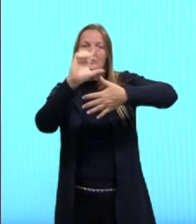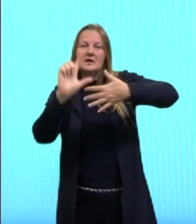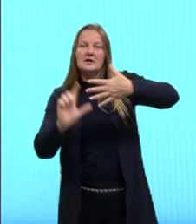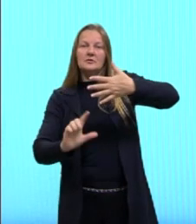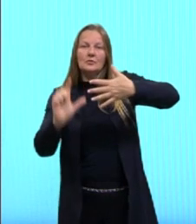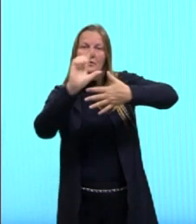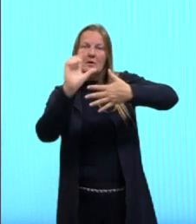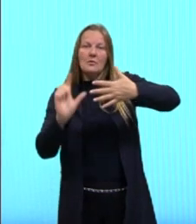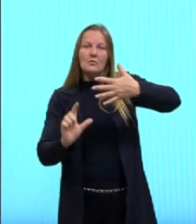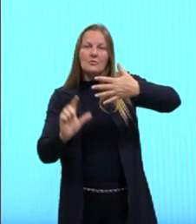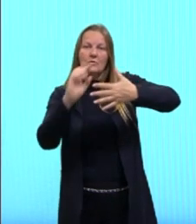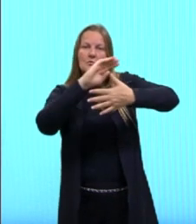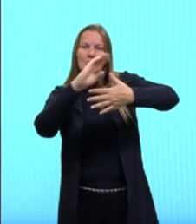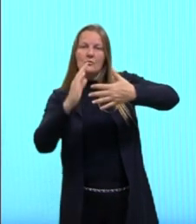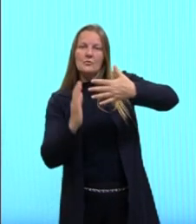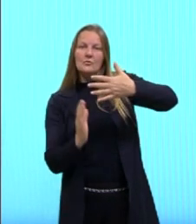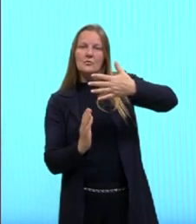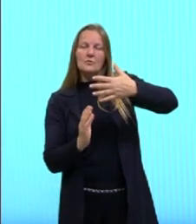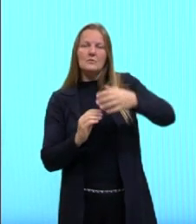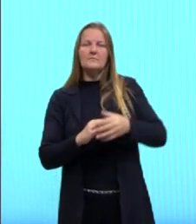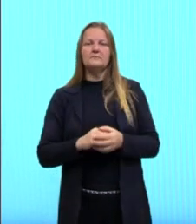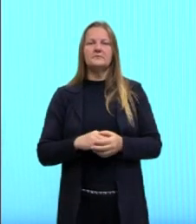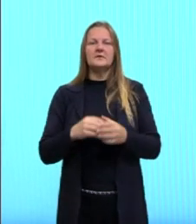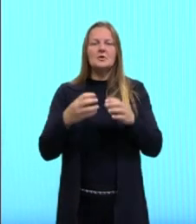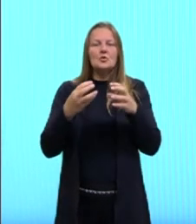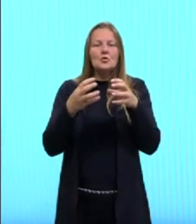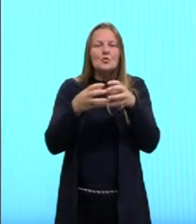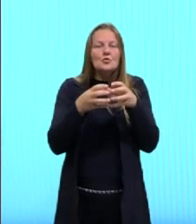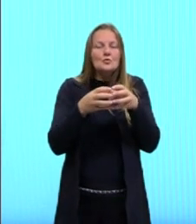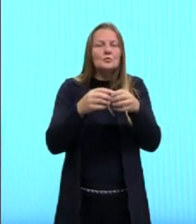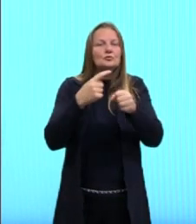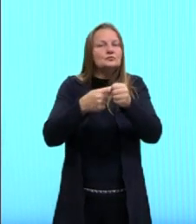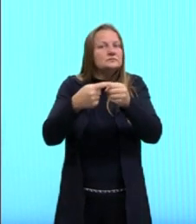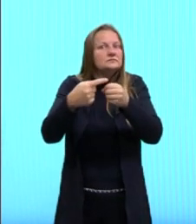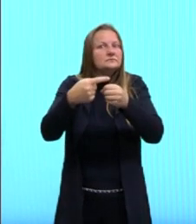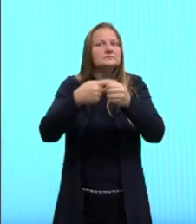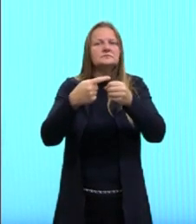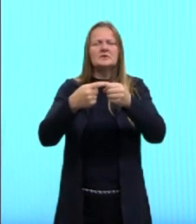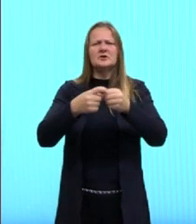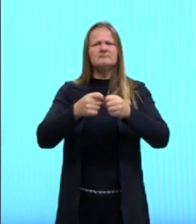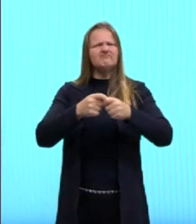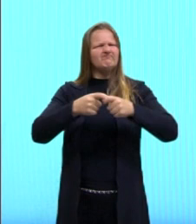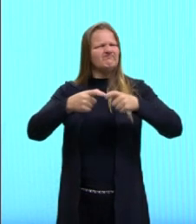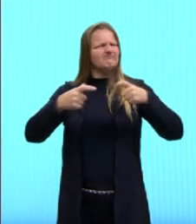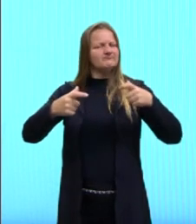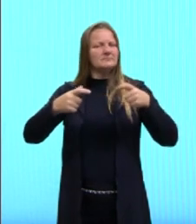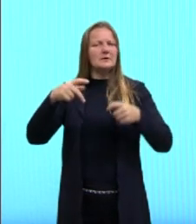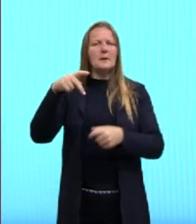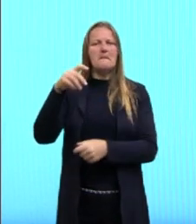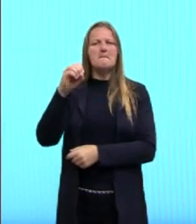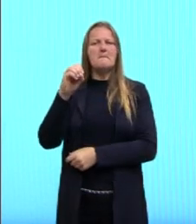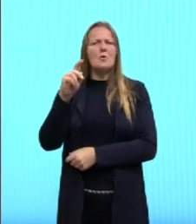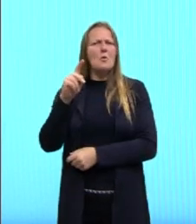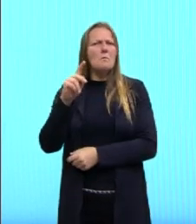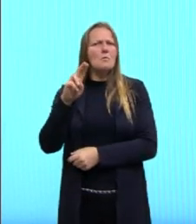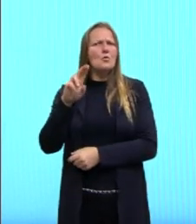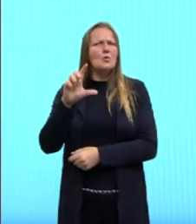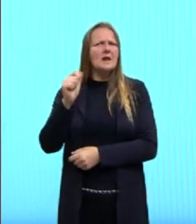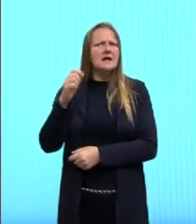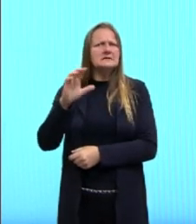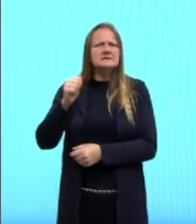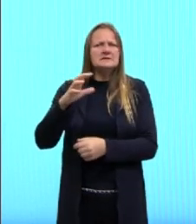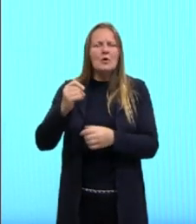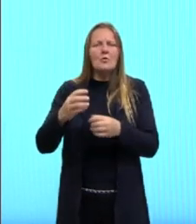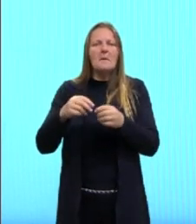certo? Com cidades aí, bolsões, com a quantidade enorme de pessoas, tá? Já a parte mais